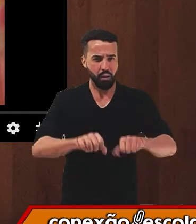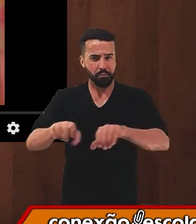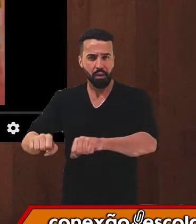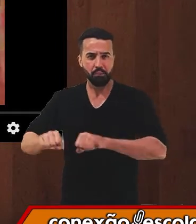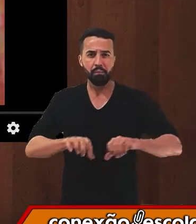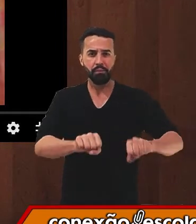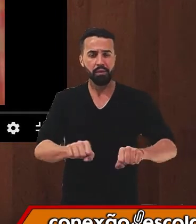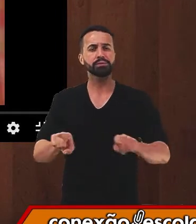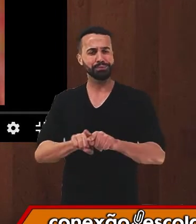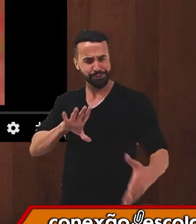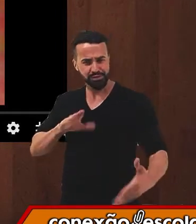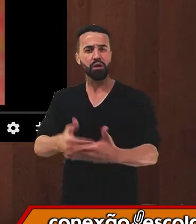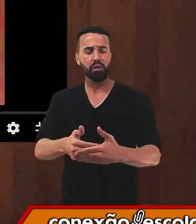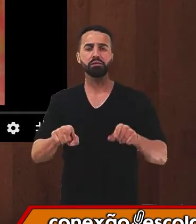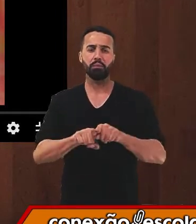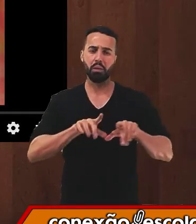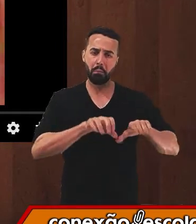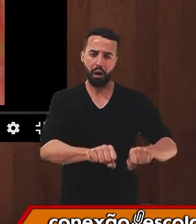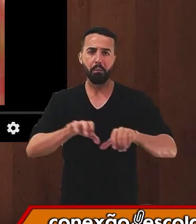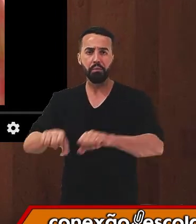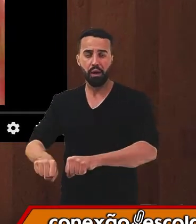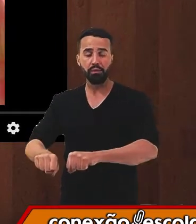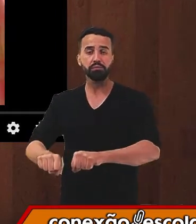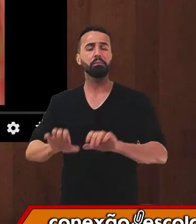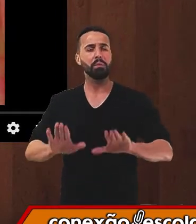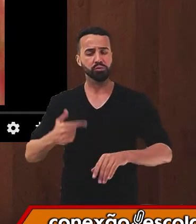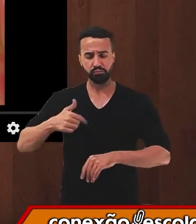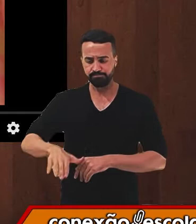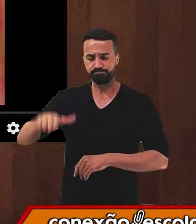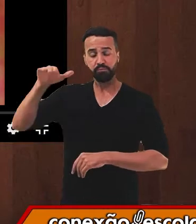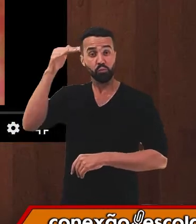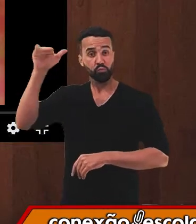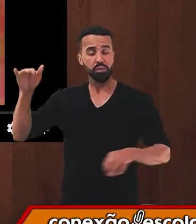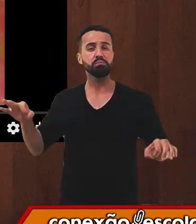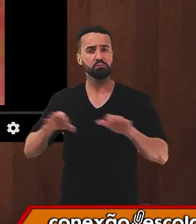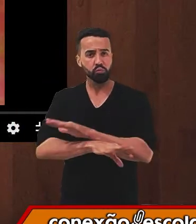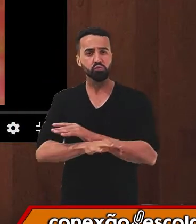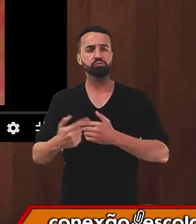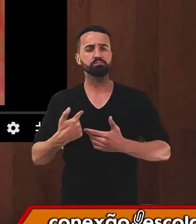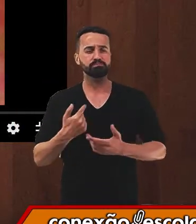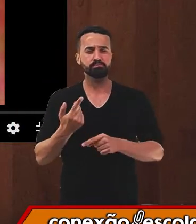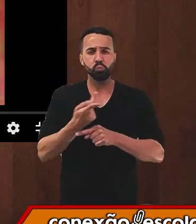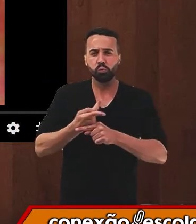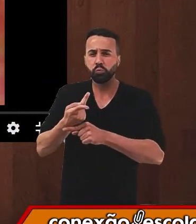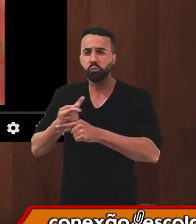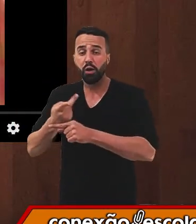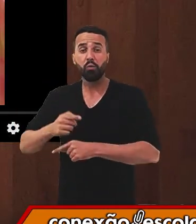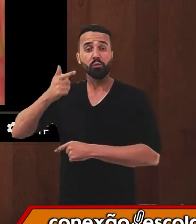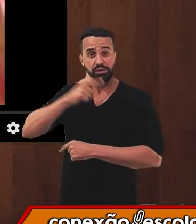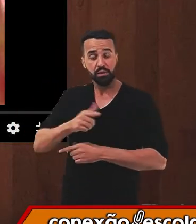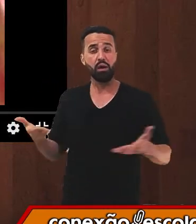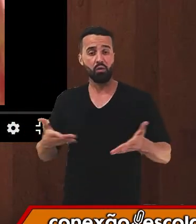E depois de adulta, eu fiz essa busca e fiz essa retomada e hoje, na minha